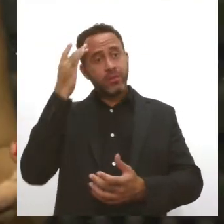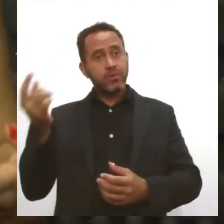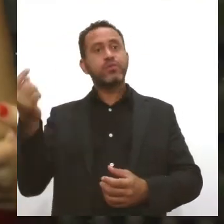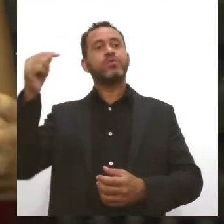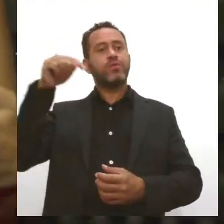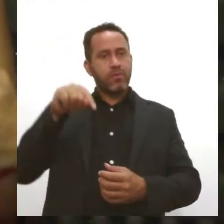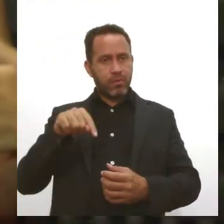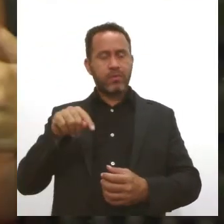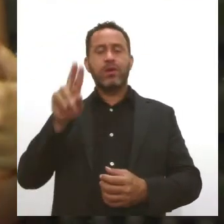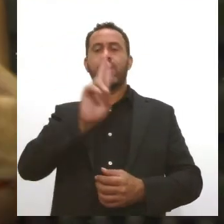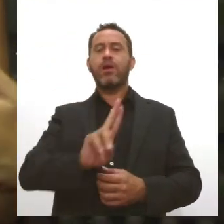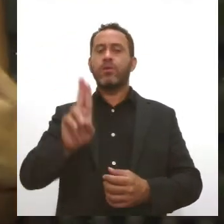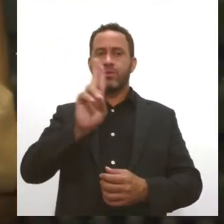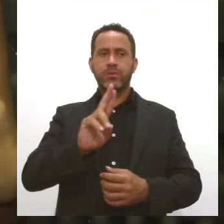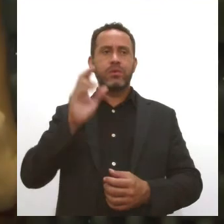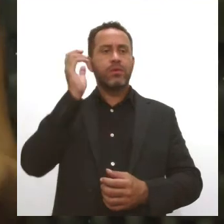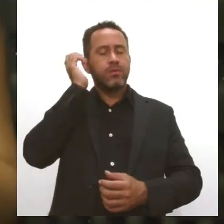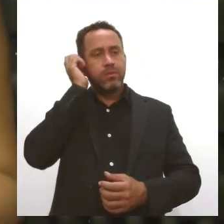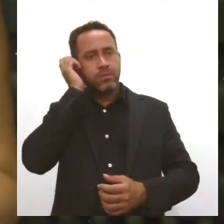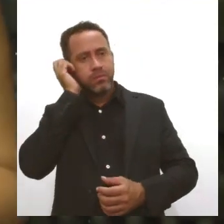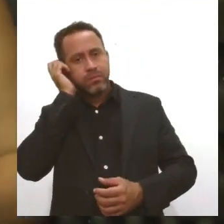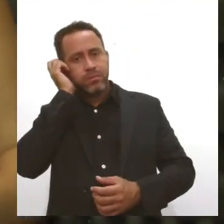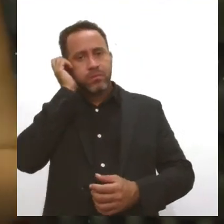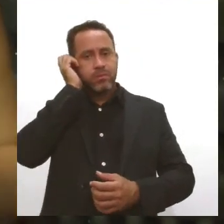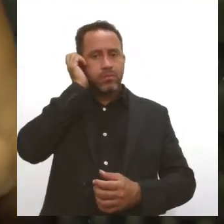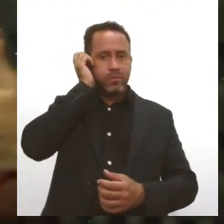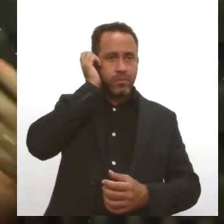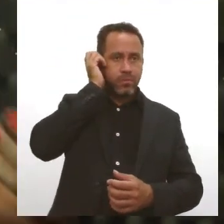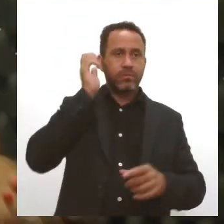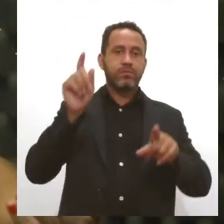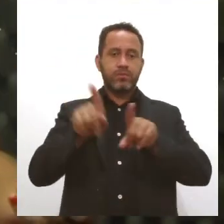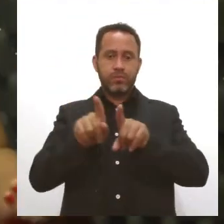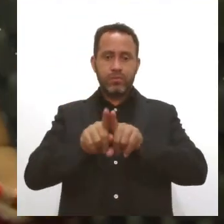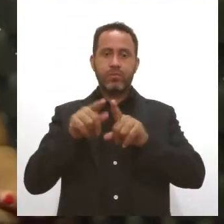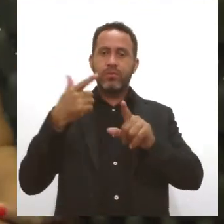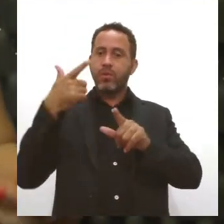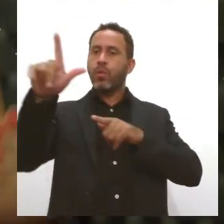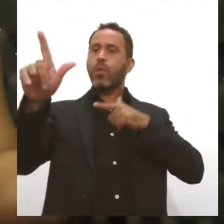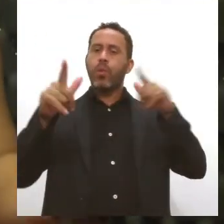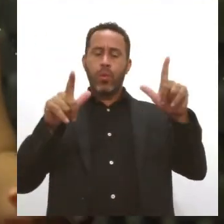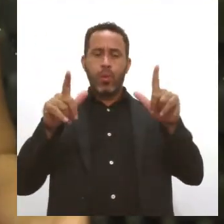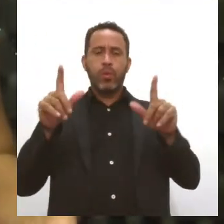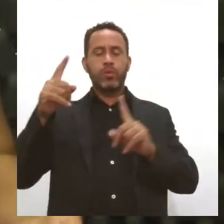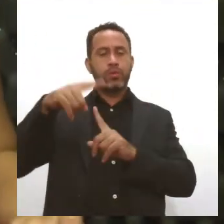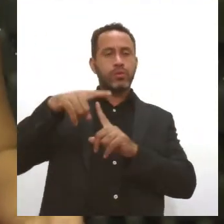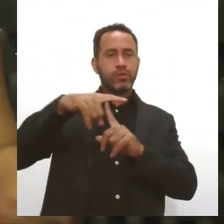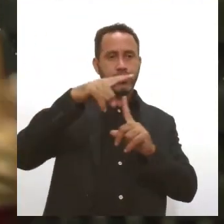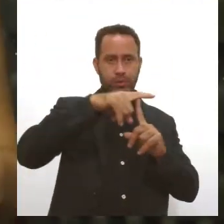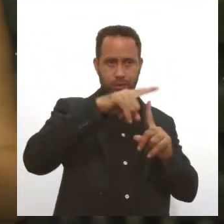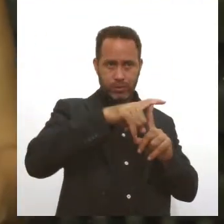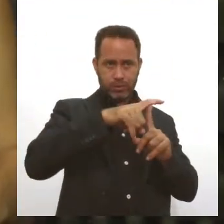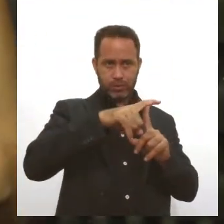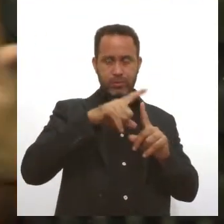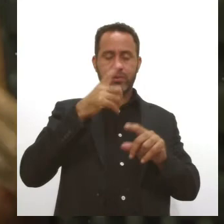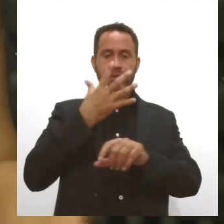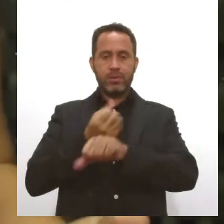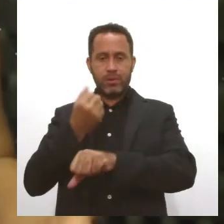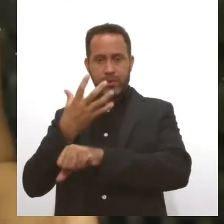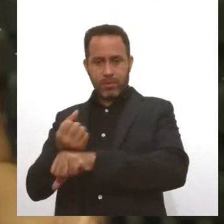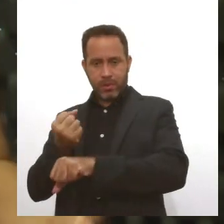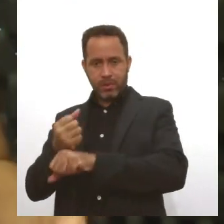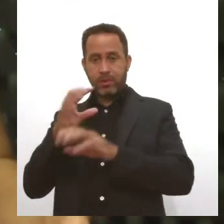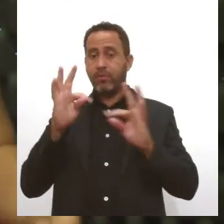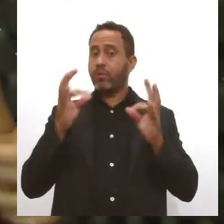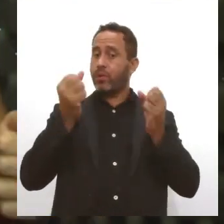consumir tanto a informação através do rádio, quanto também os outros formatos de áudio que vêm com o podcast no Brasil e em